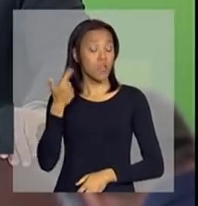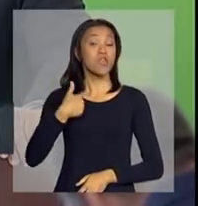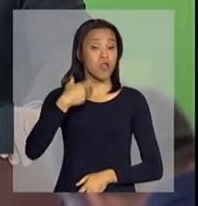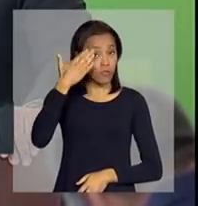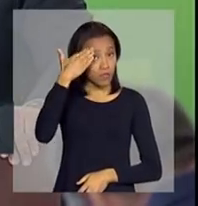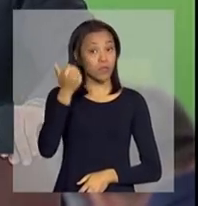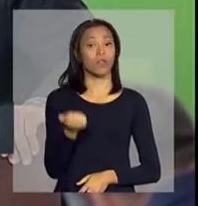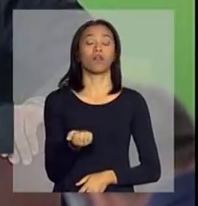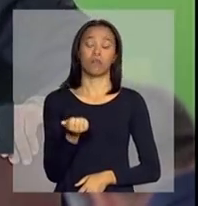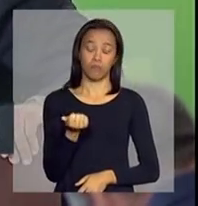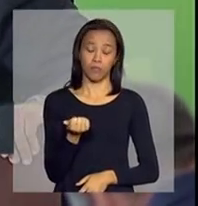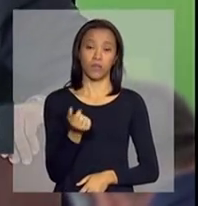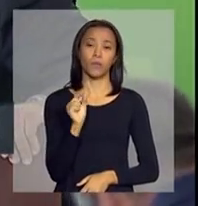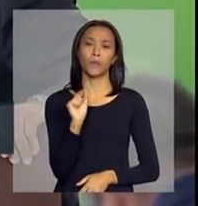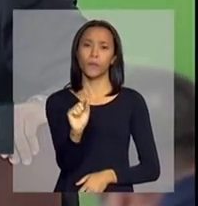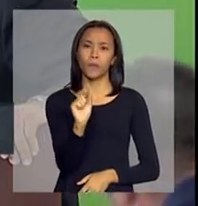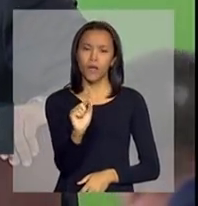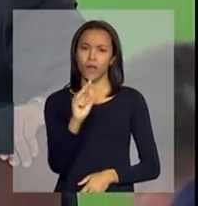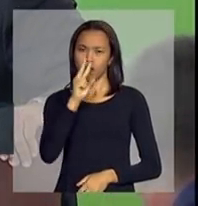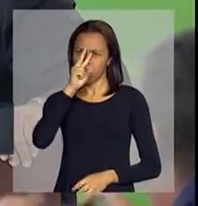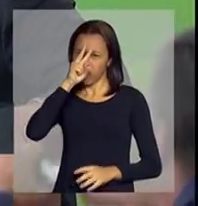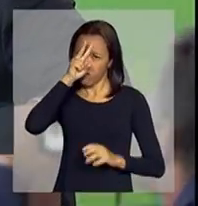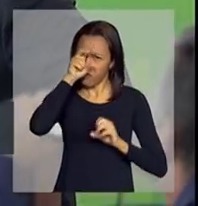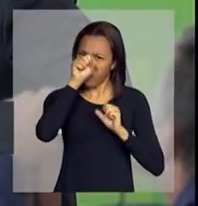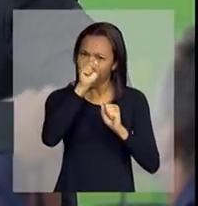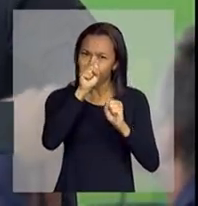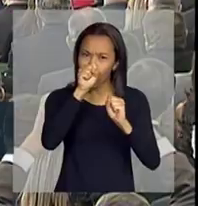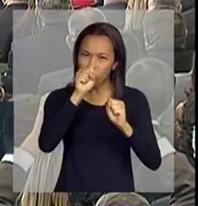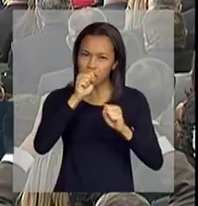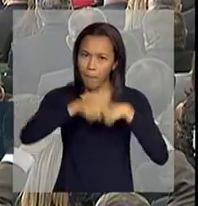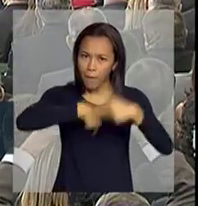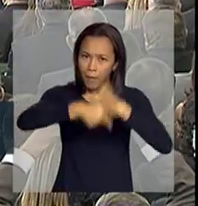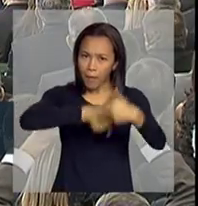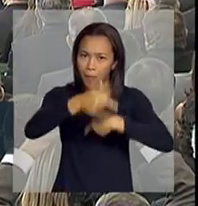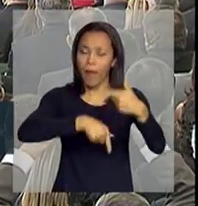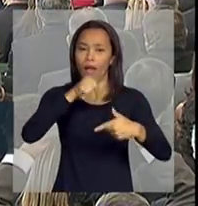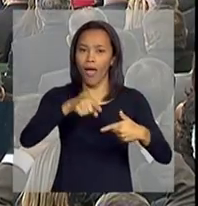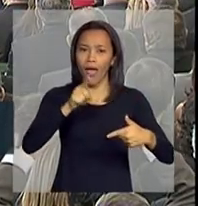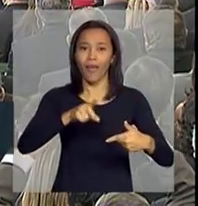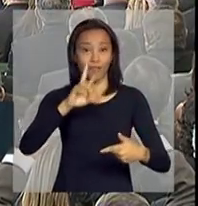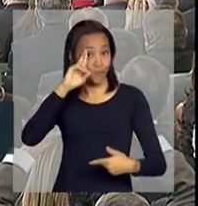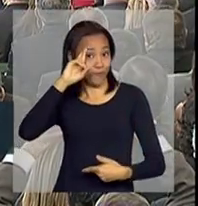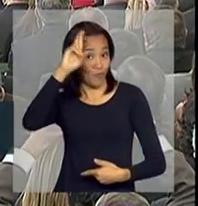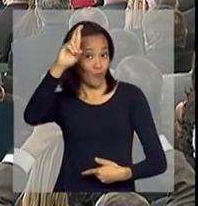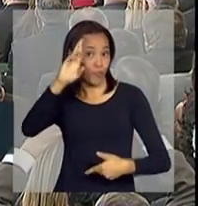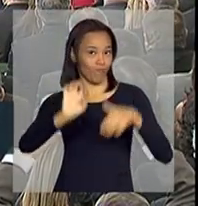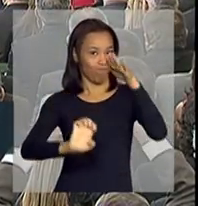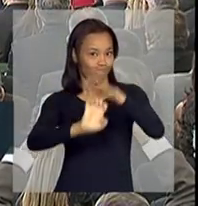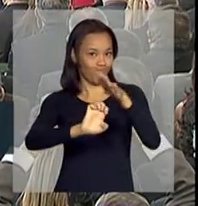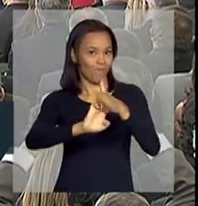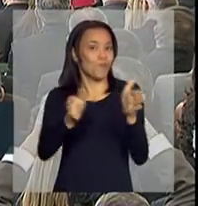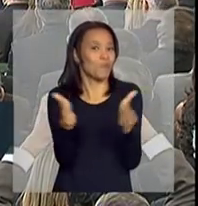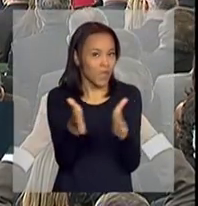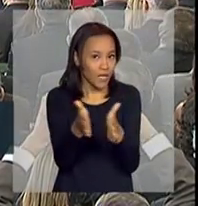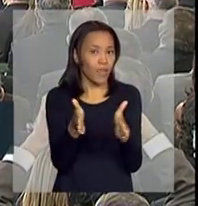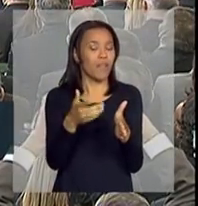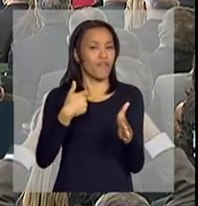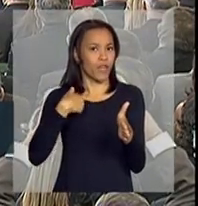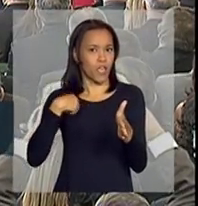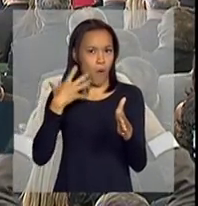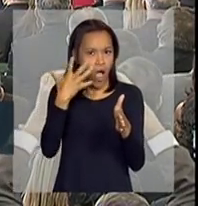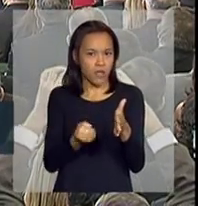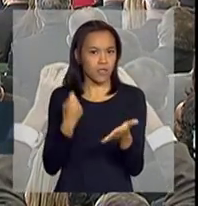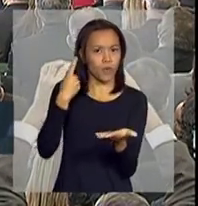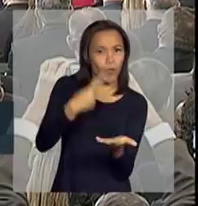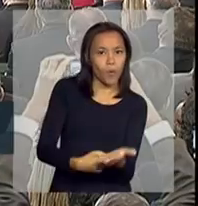que a força está nos pequenos. Foi aí que eu ingressei neste movimento, na